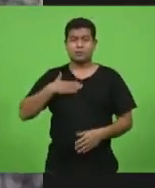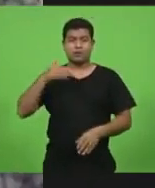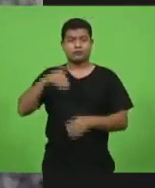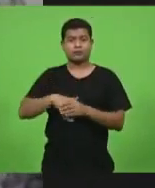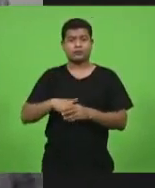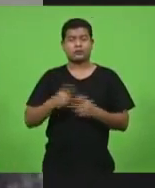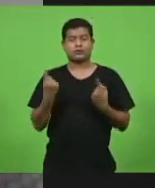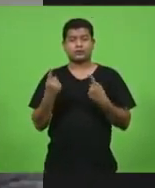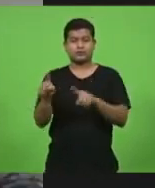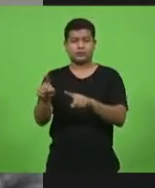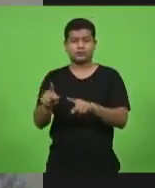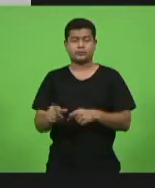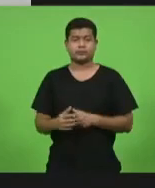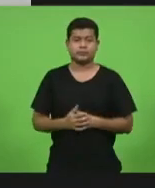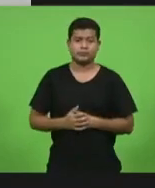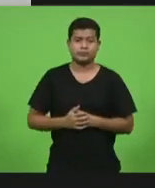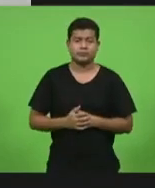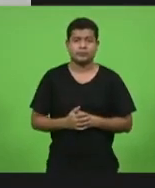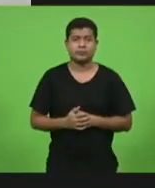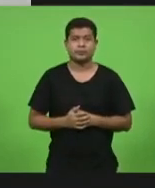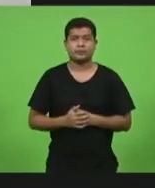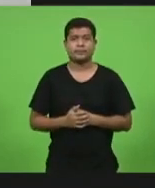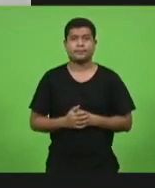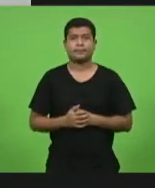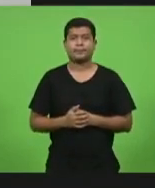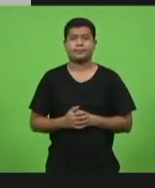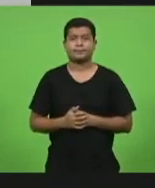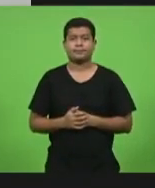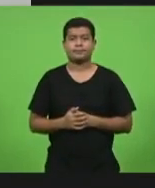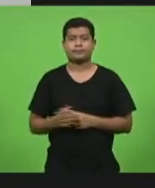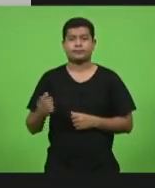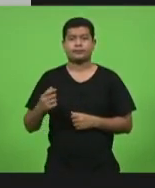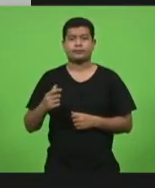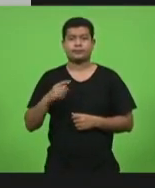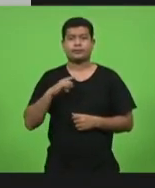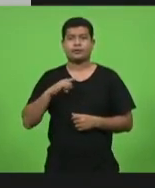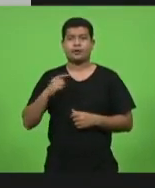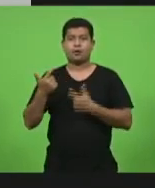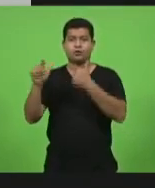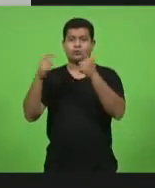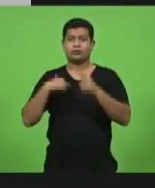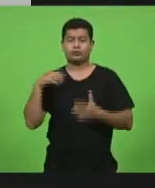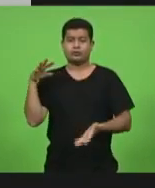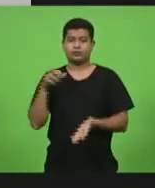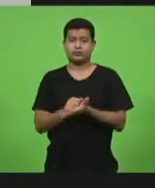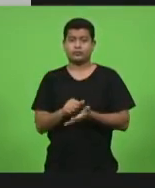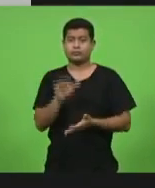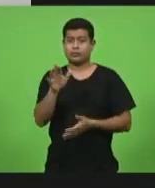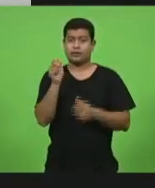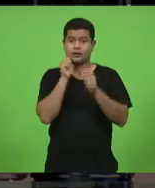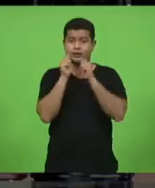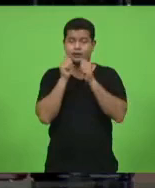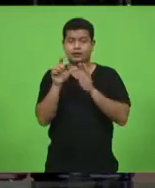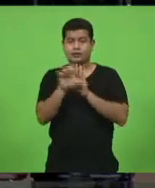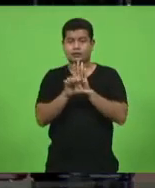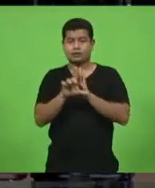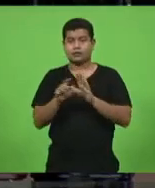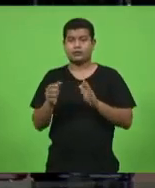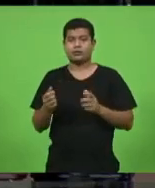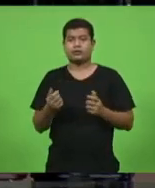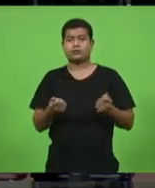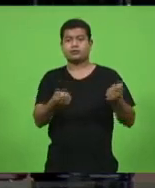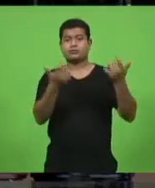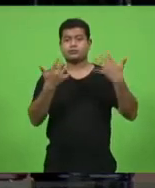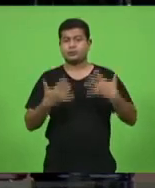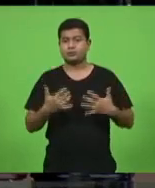contrário também senhores deputados nós temos outros oradores inscritos mas a assessoria legislativa aqui nos coloca que neste